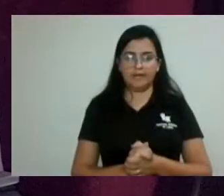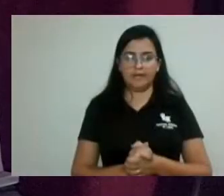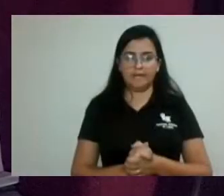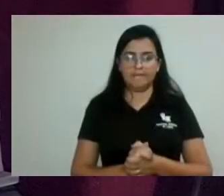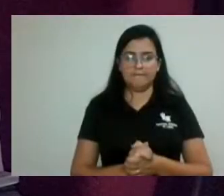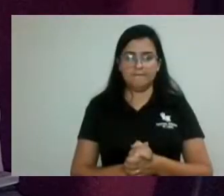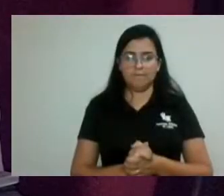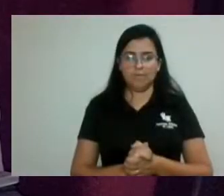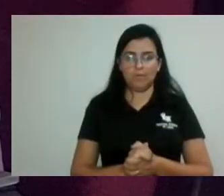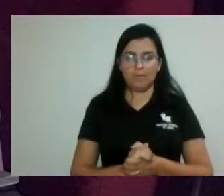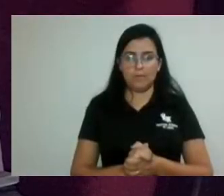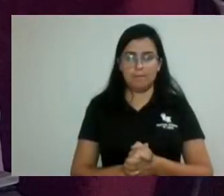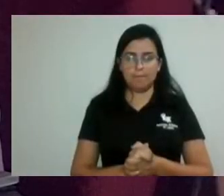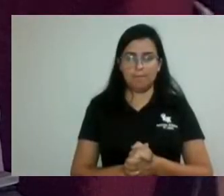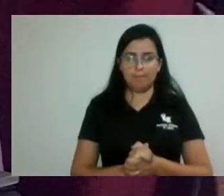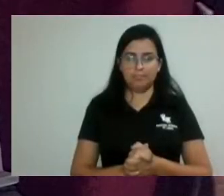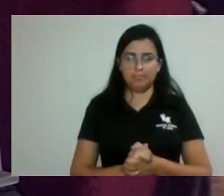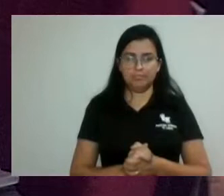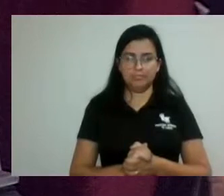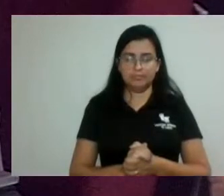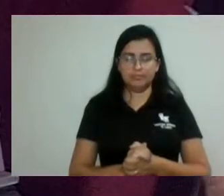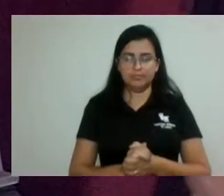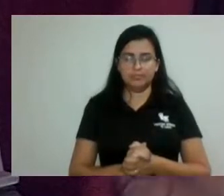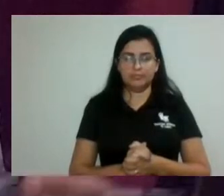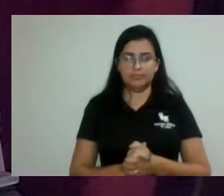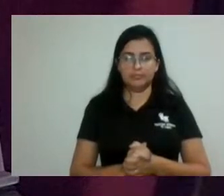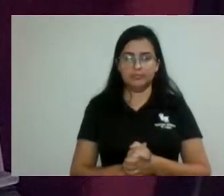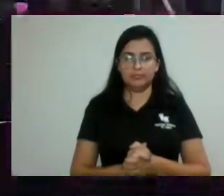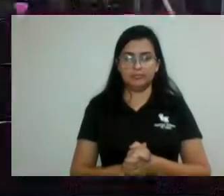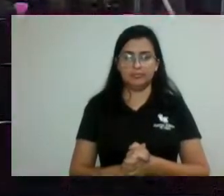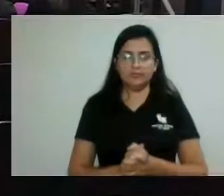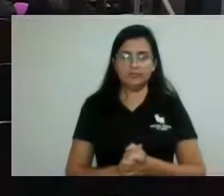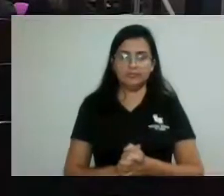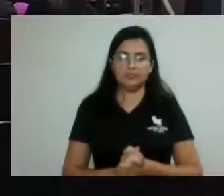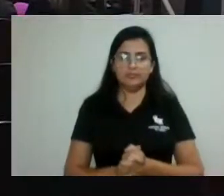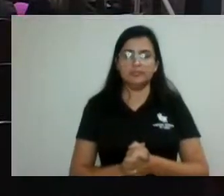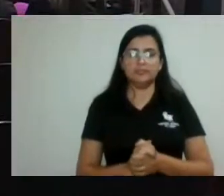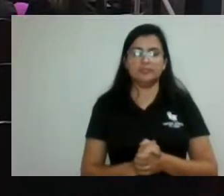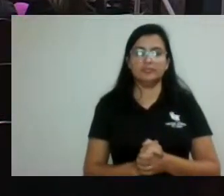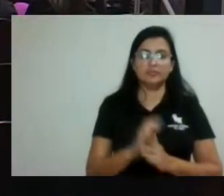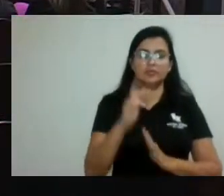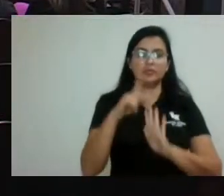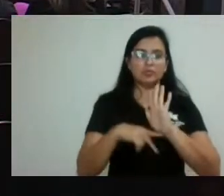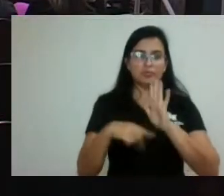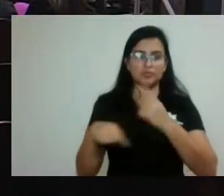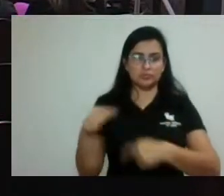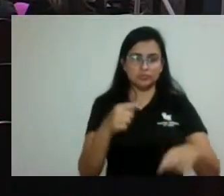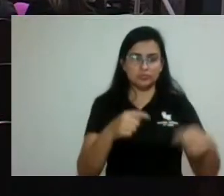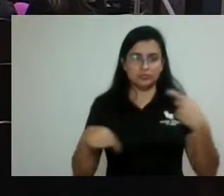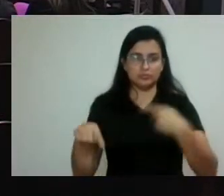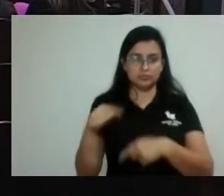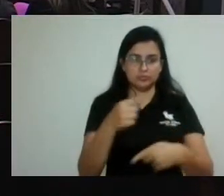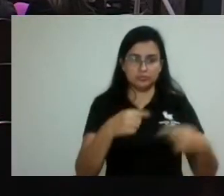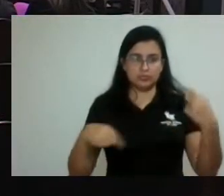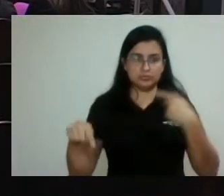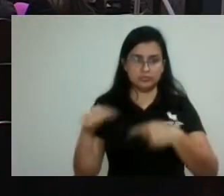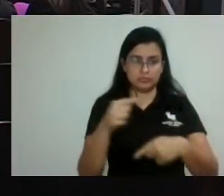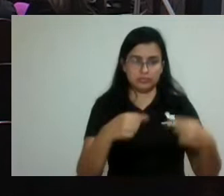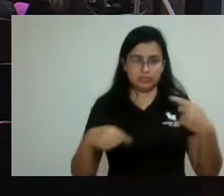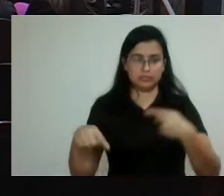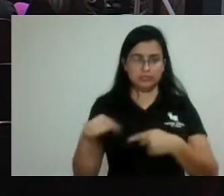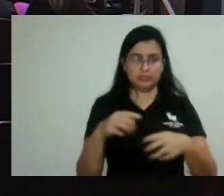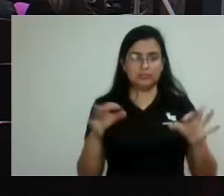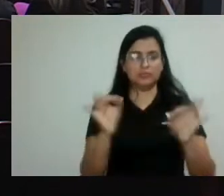de autoria do vereador Vago de Oliveira, para esse já lido, escora maioria simples. Projeto de encontro sem discussão. É em discussão, encerrada a discussão e